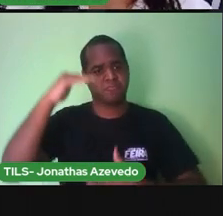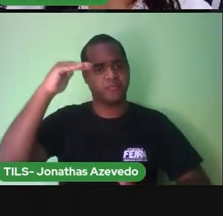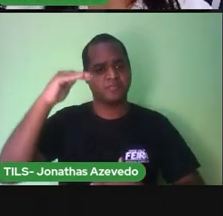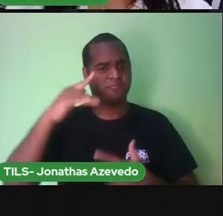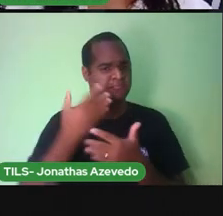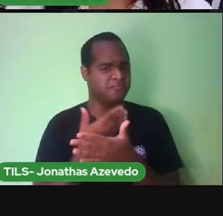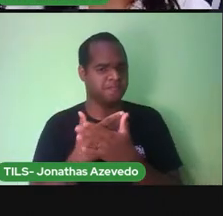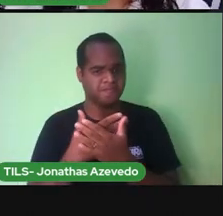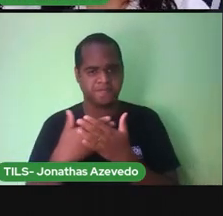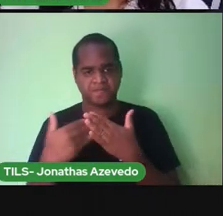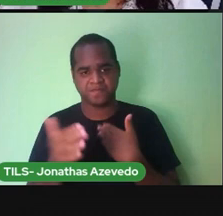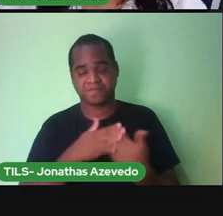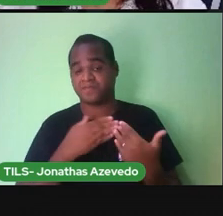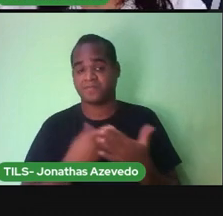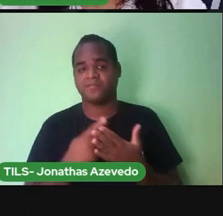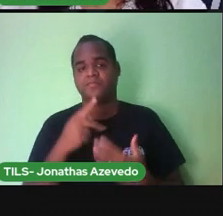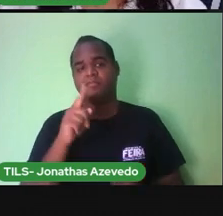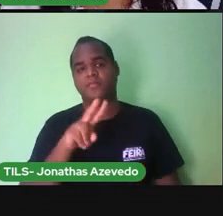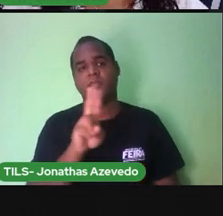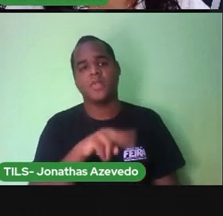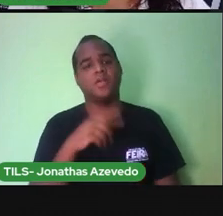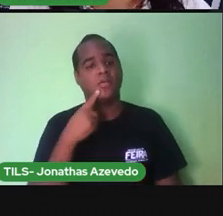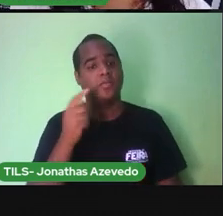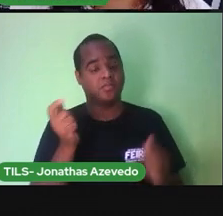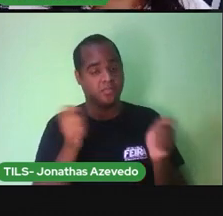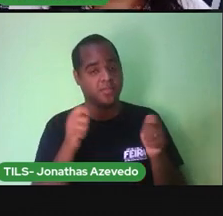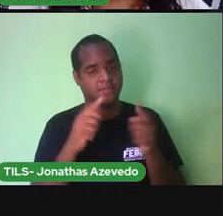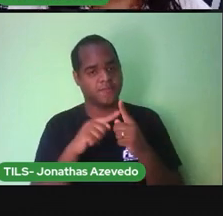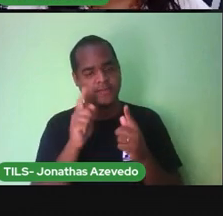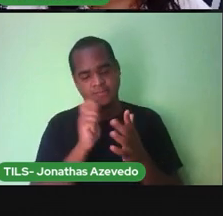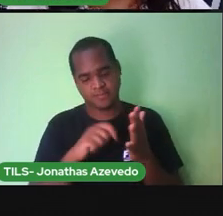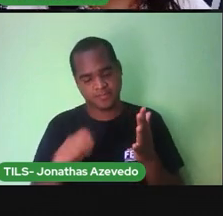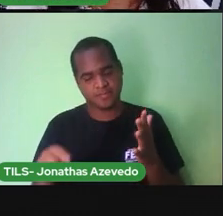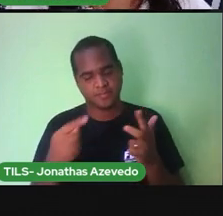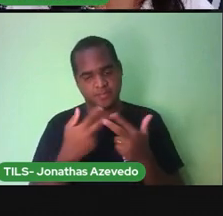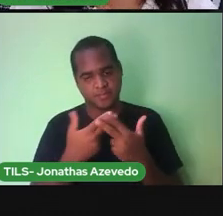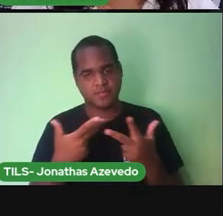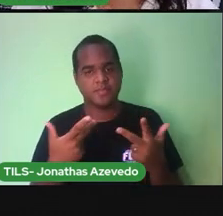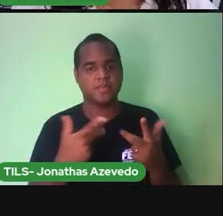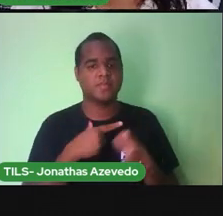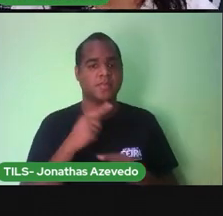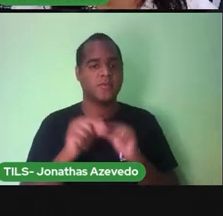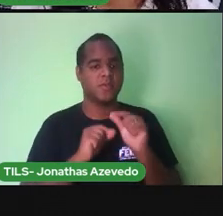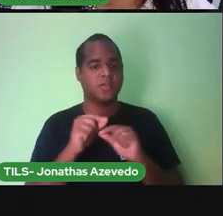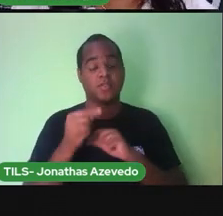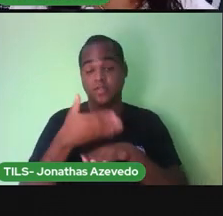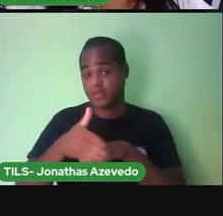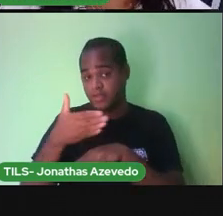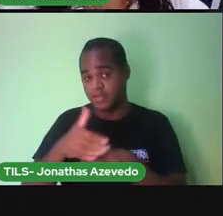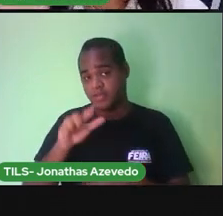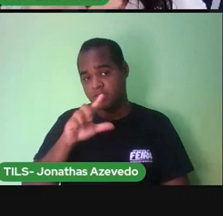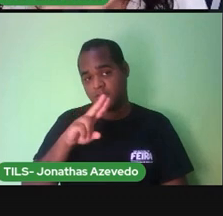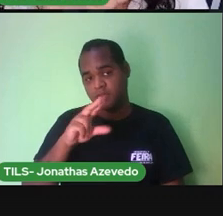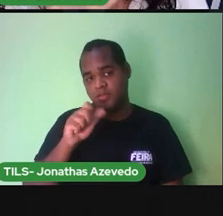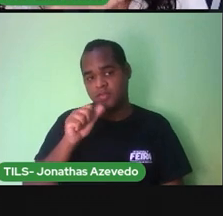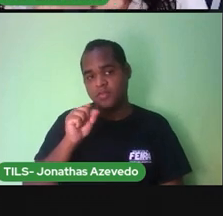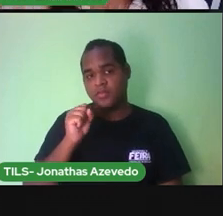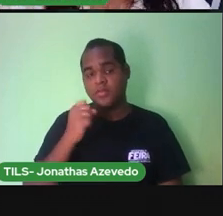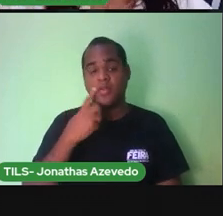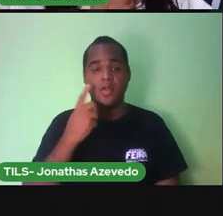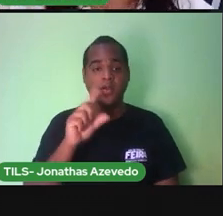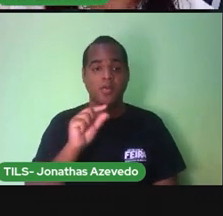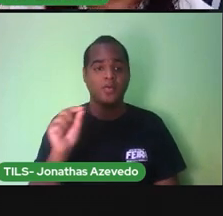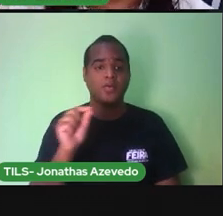Conseguirem medir E vão anotar Igual no nosso treinamento Onde Lucas e Jorge Mediram com o